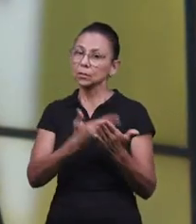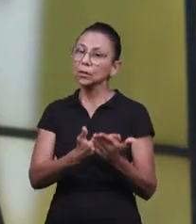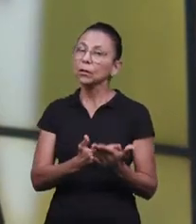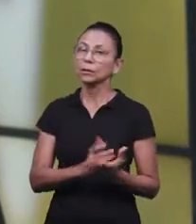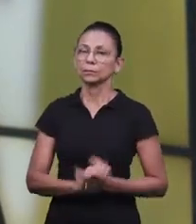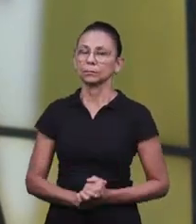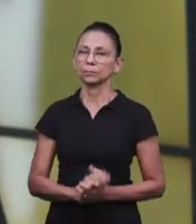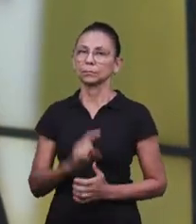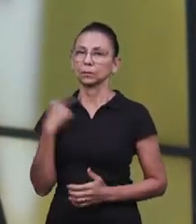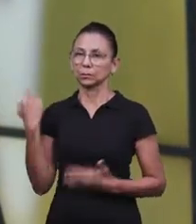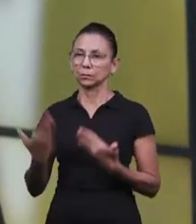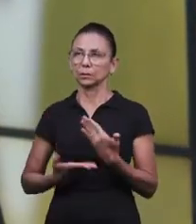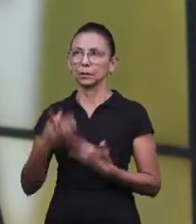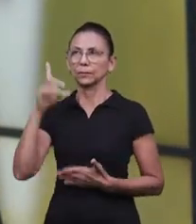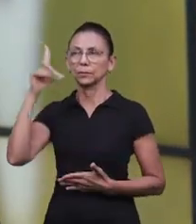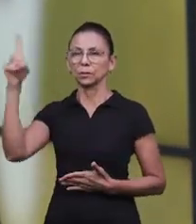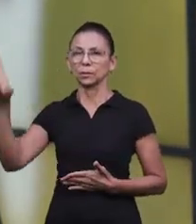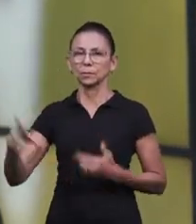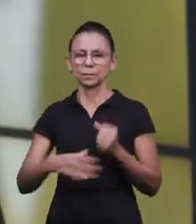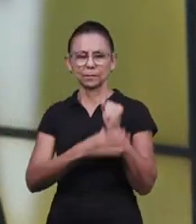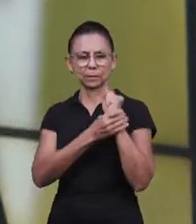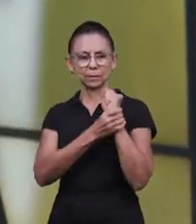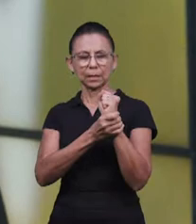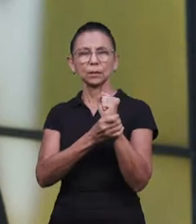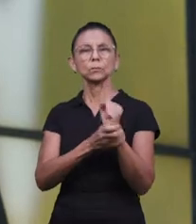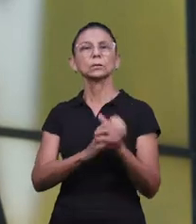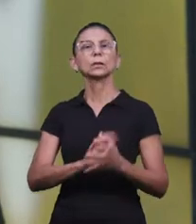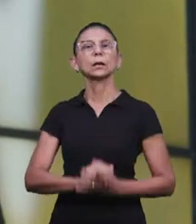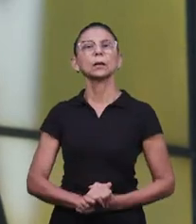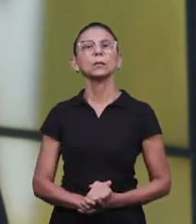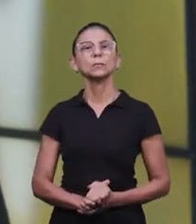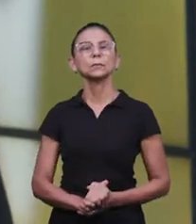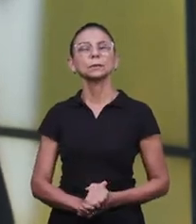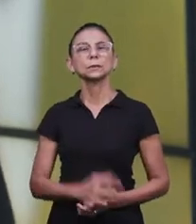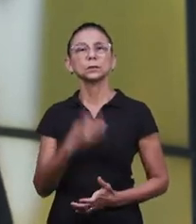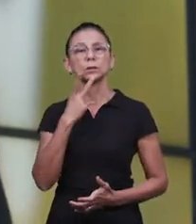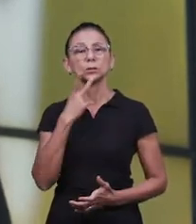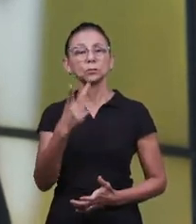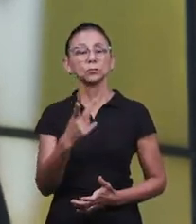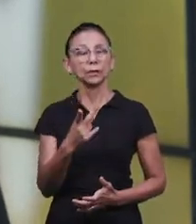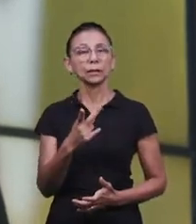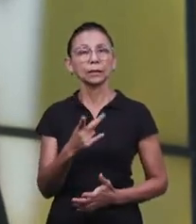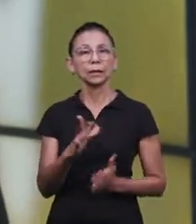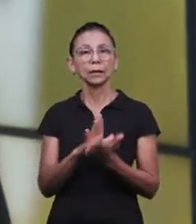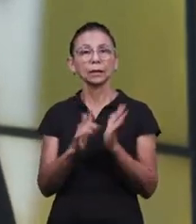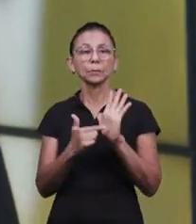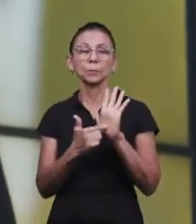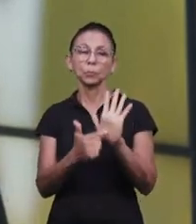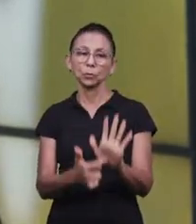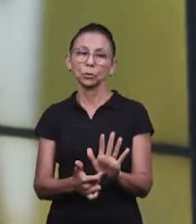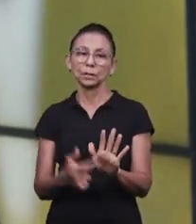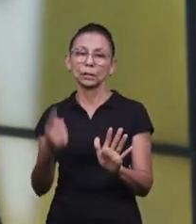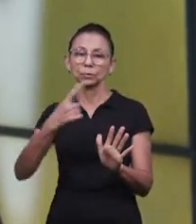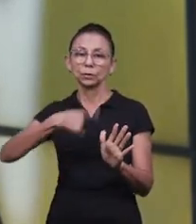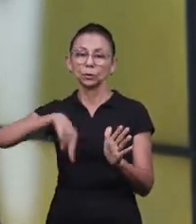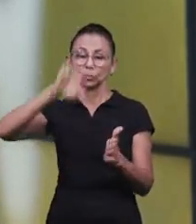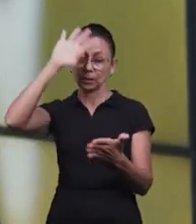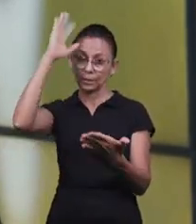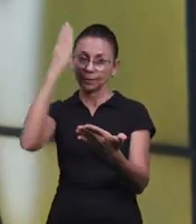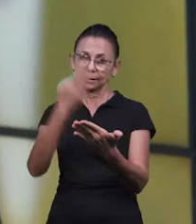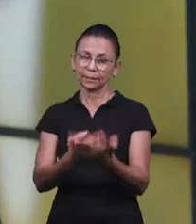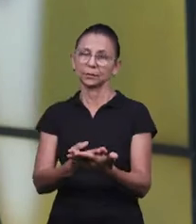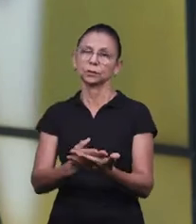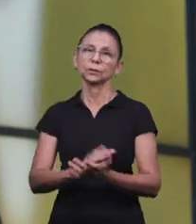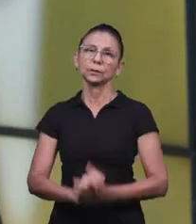servos de Deus, e nos posicionarmos de o que nós acreditamos de fato, aí fica um pouco mais